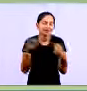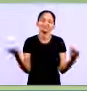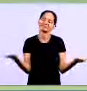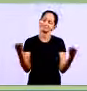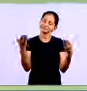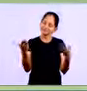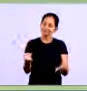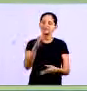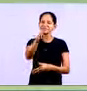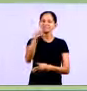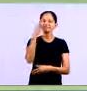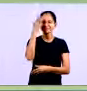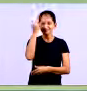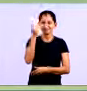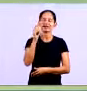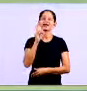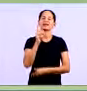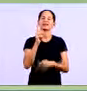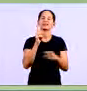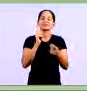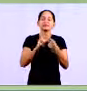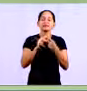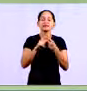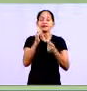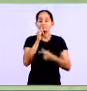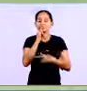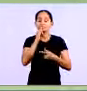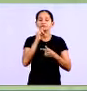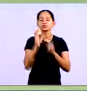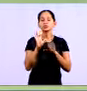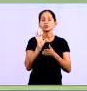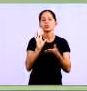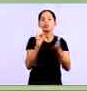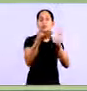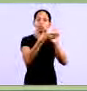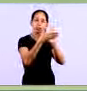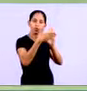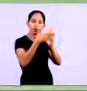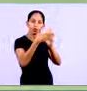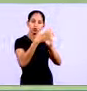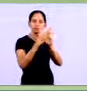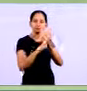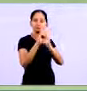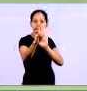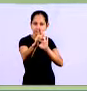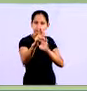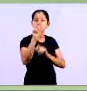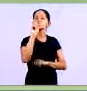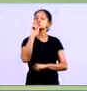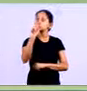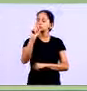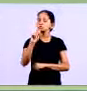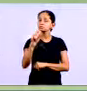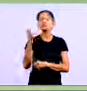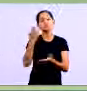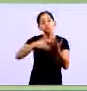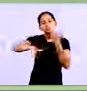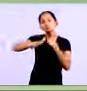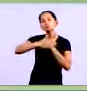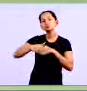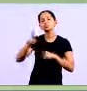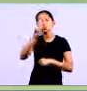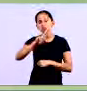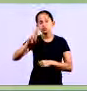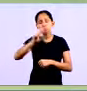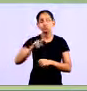Com certeza vocês sabem, né? Eu coloquei uma resposta aqui Que é a resposta do que nós estamos utilizando aqui na aula